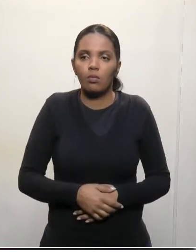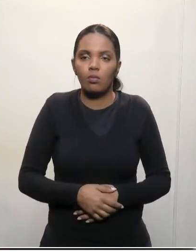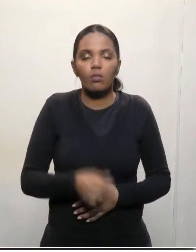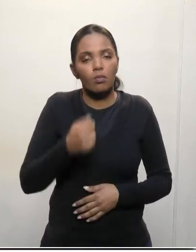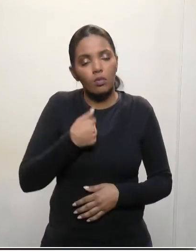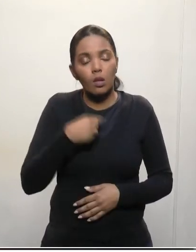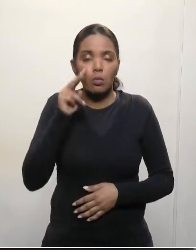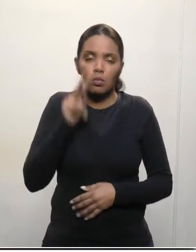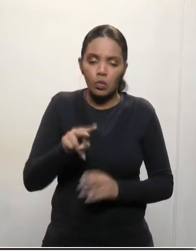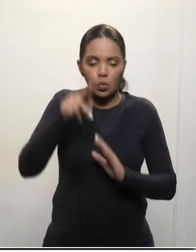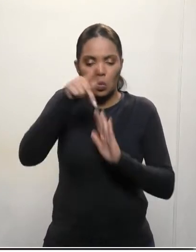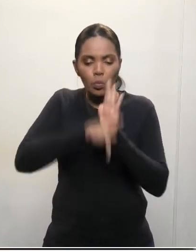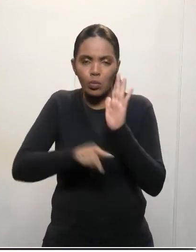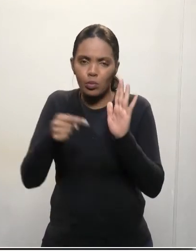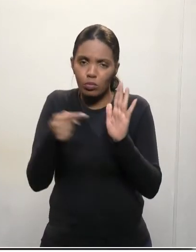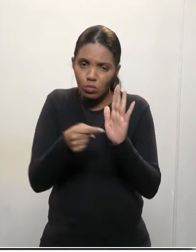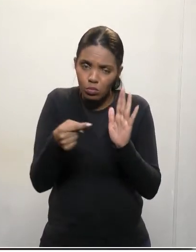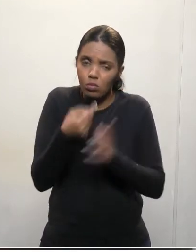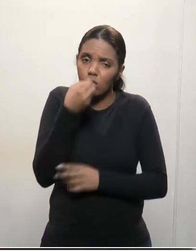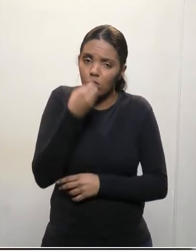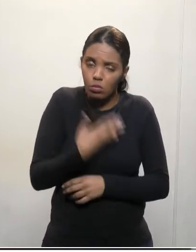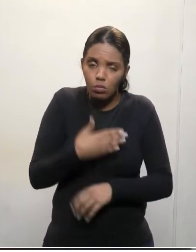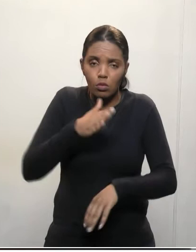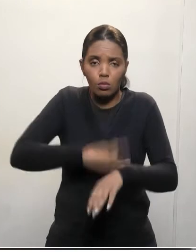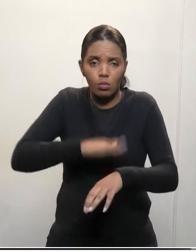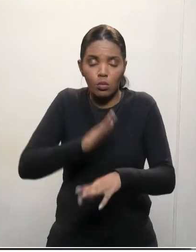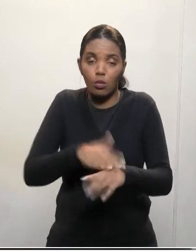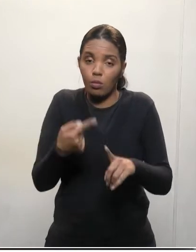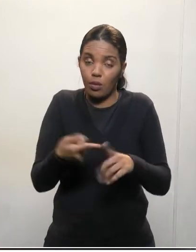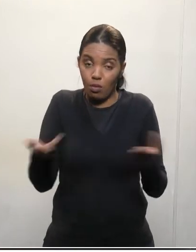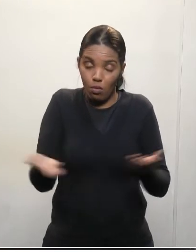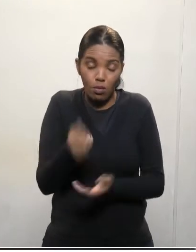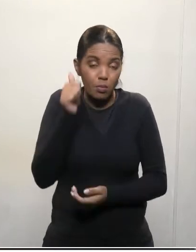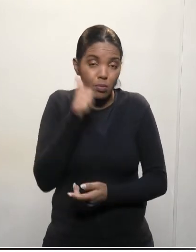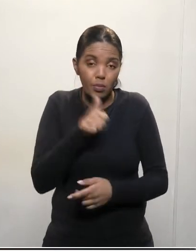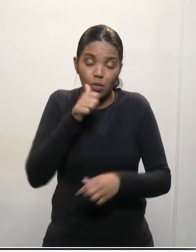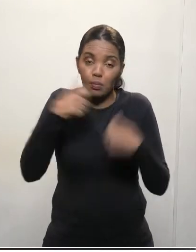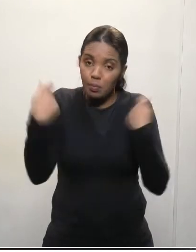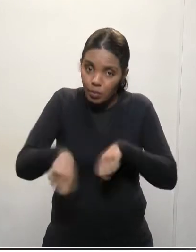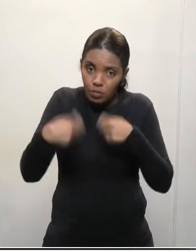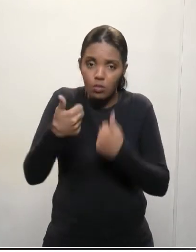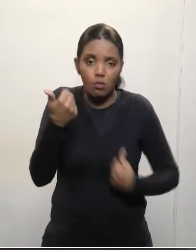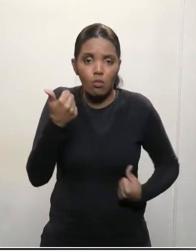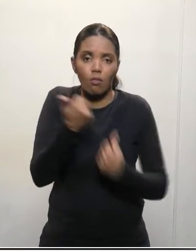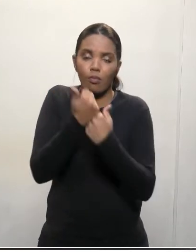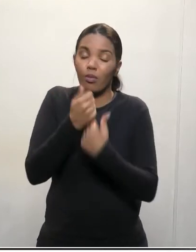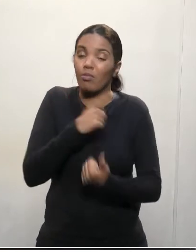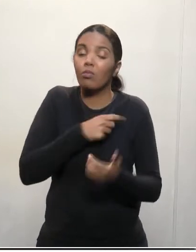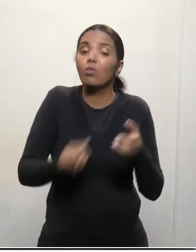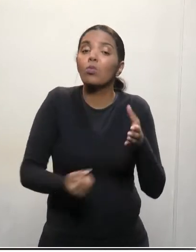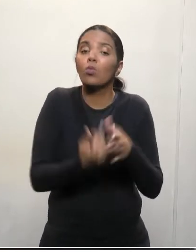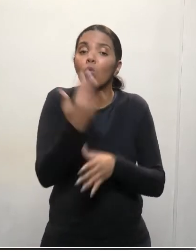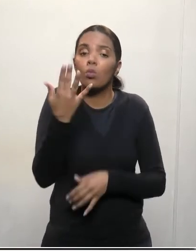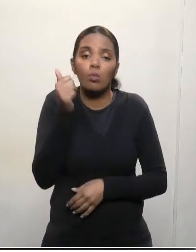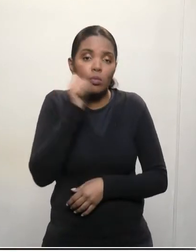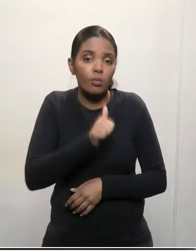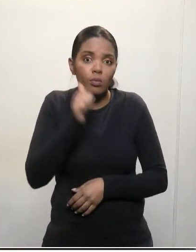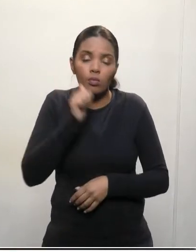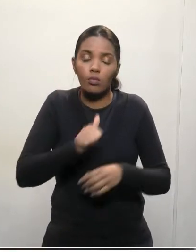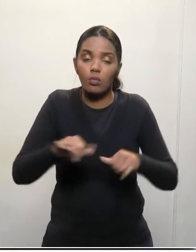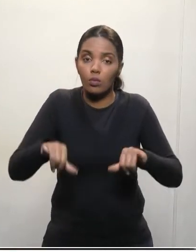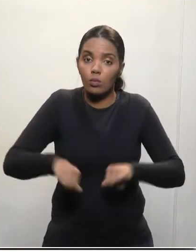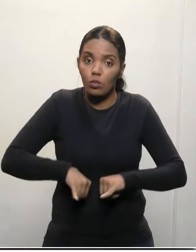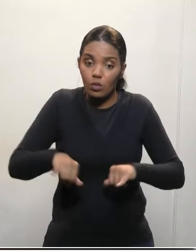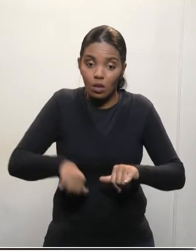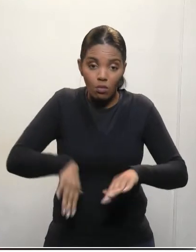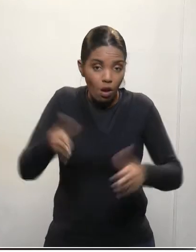projeto ele vem num momento em que as mulheres mais precisam de apoio, porque muitas são as mulheres que estão vivendo,